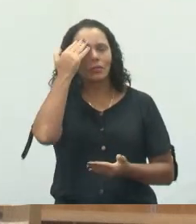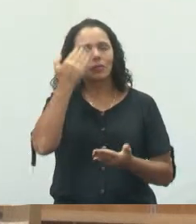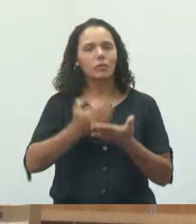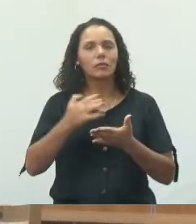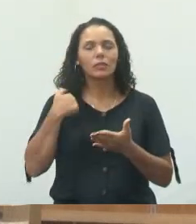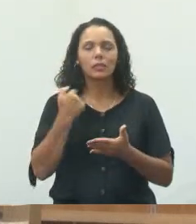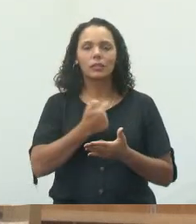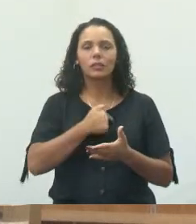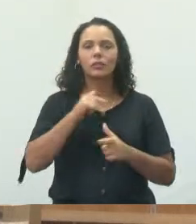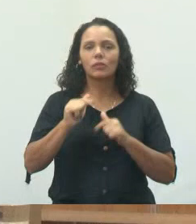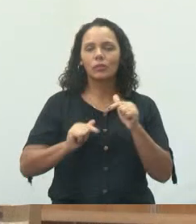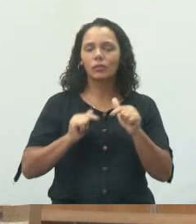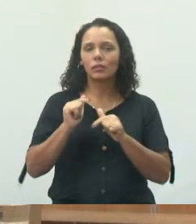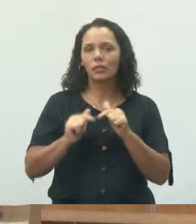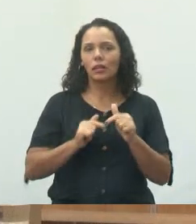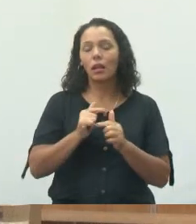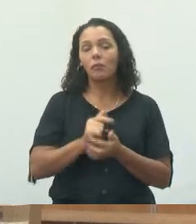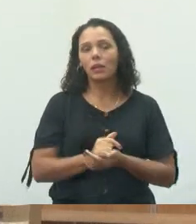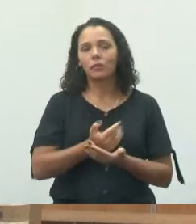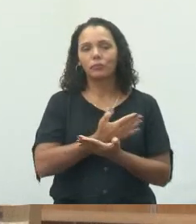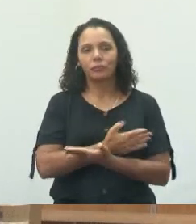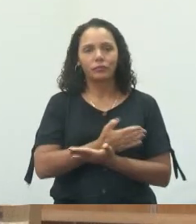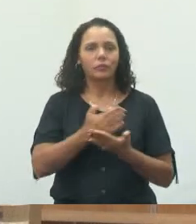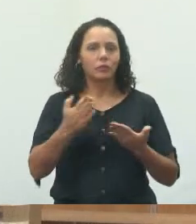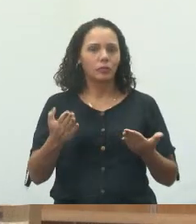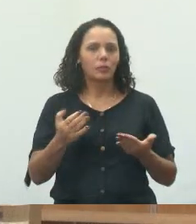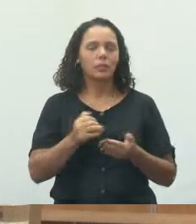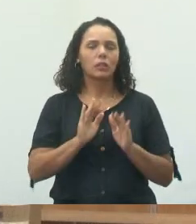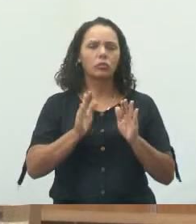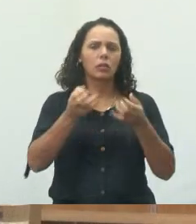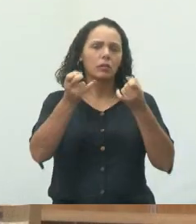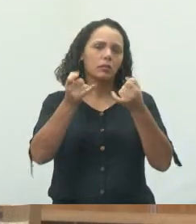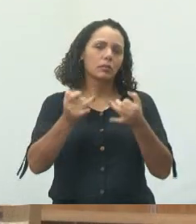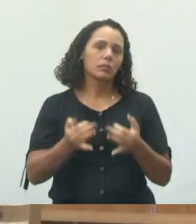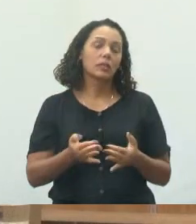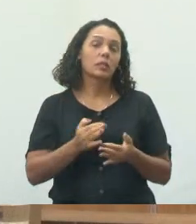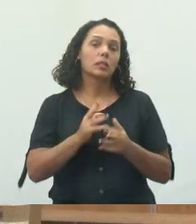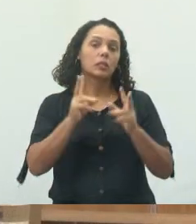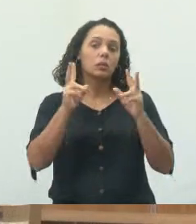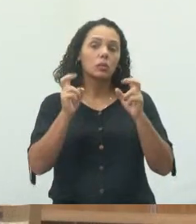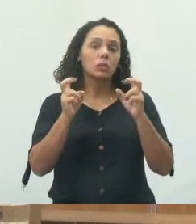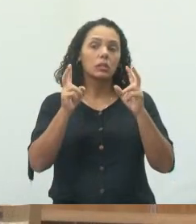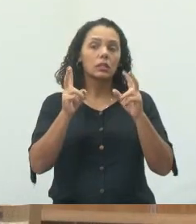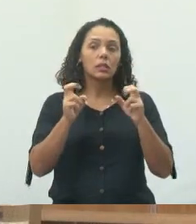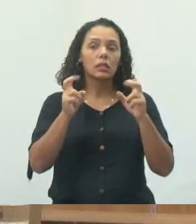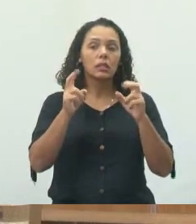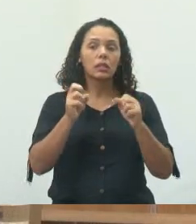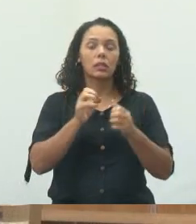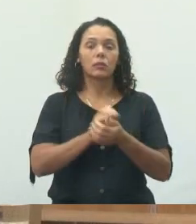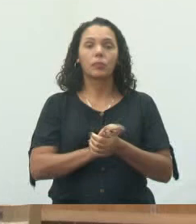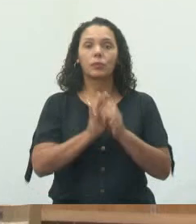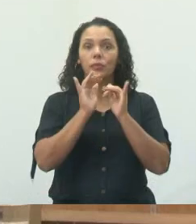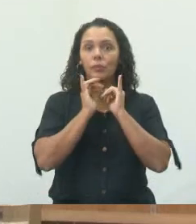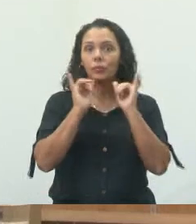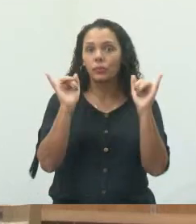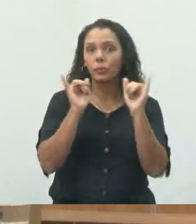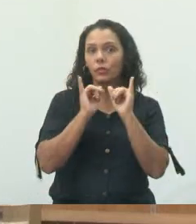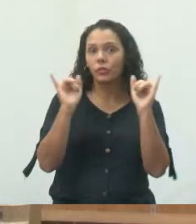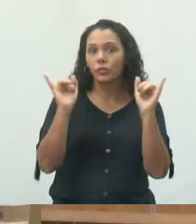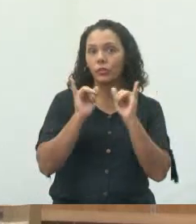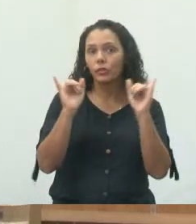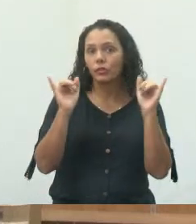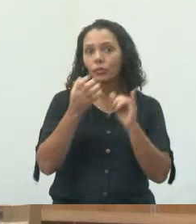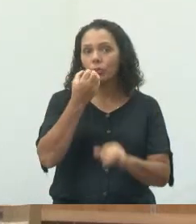no nosso trabalho. E quero iniciar já falando sobre uma excelente notícia que nós